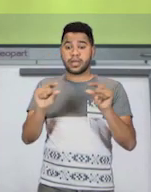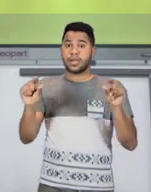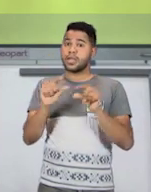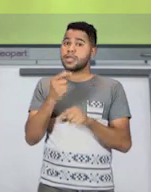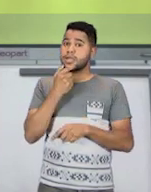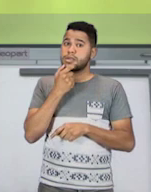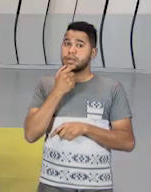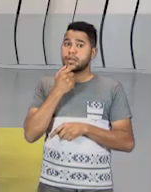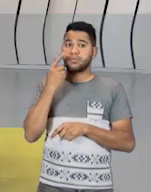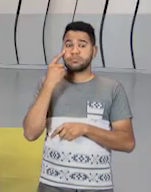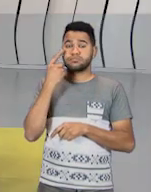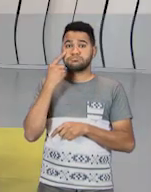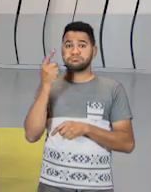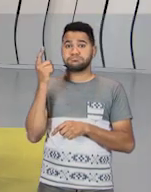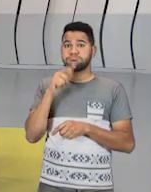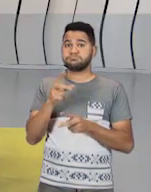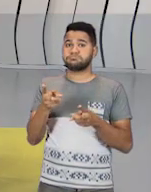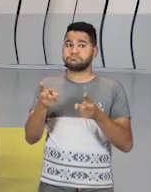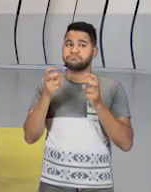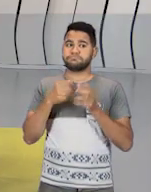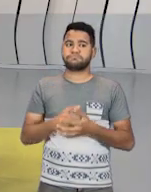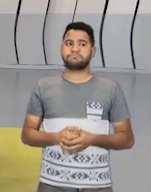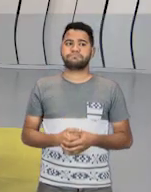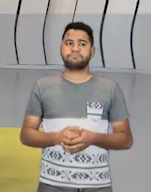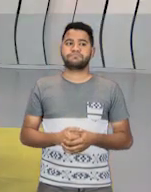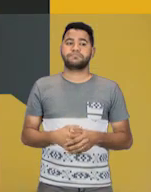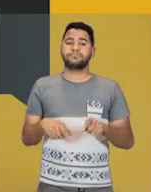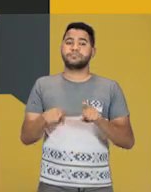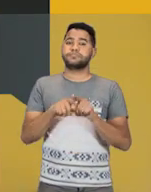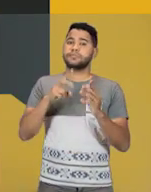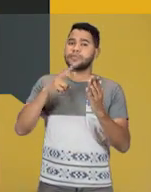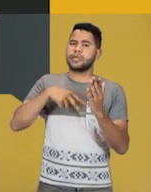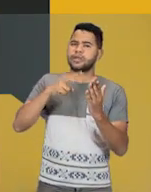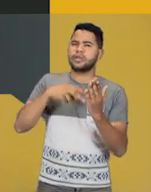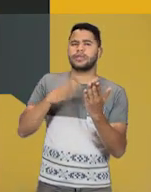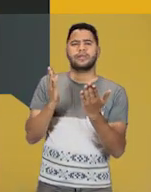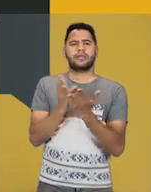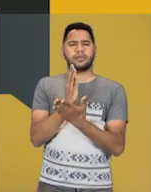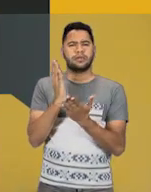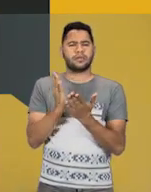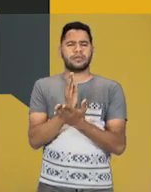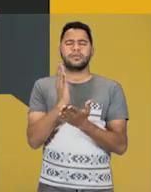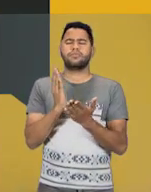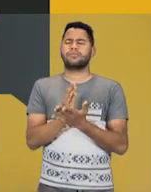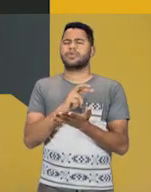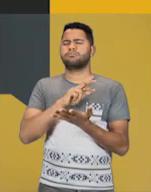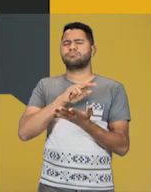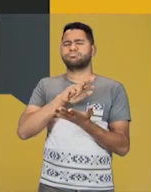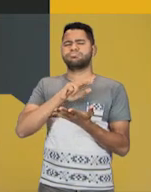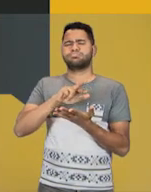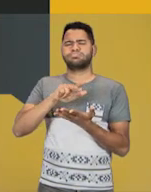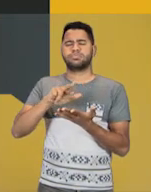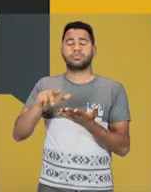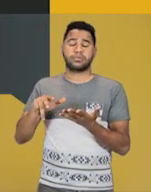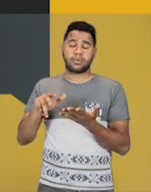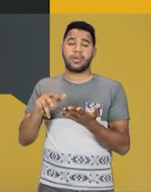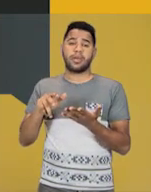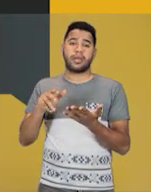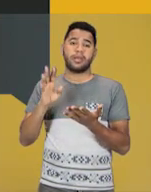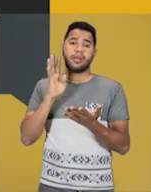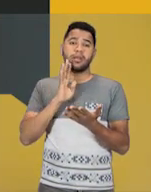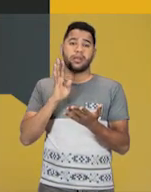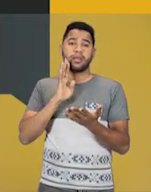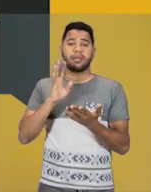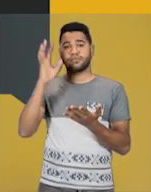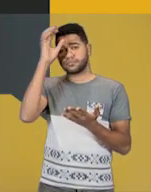em inglês. Read Books. Vamos ler livros. Tem muitos livros legais, direcionados para o